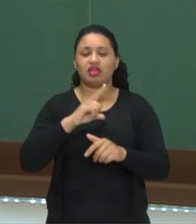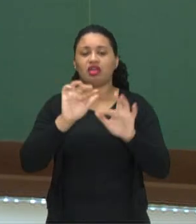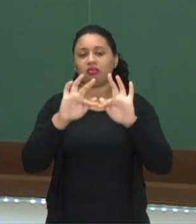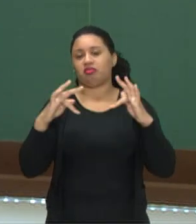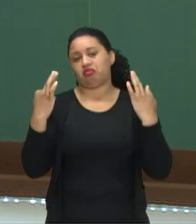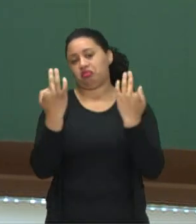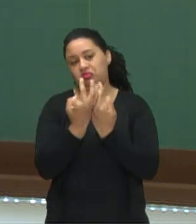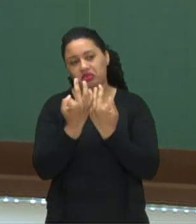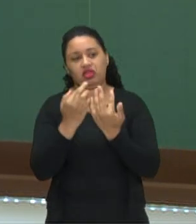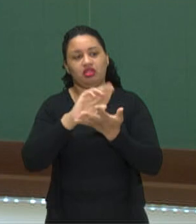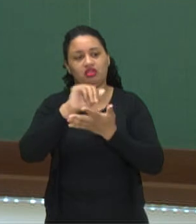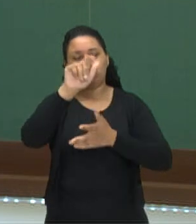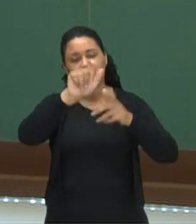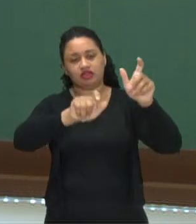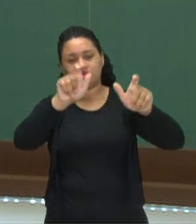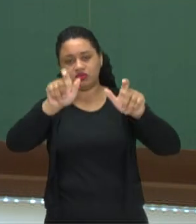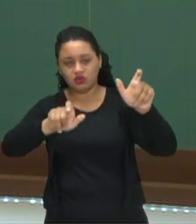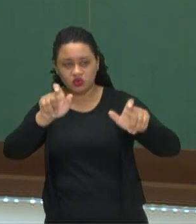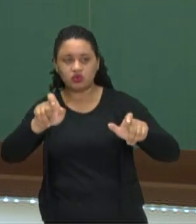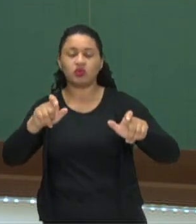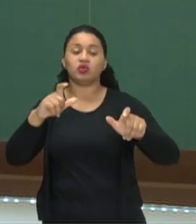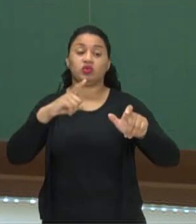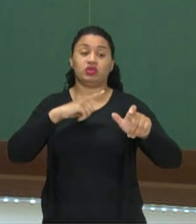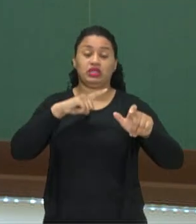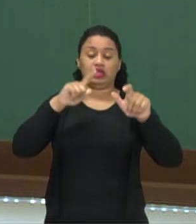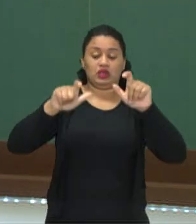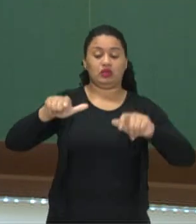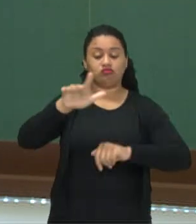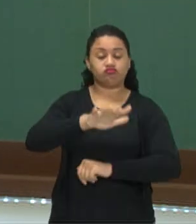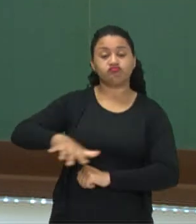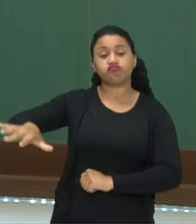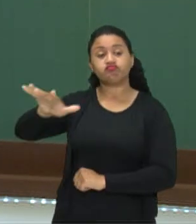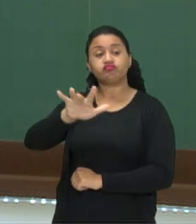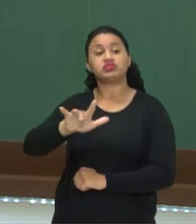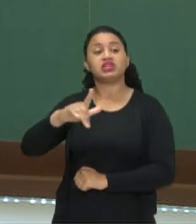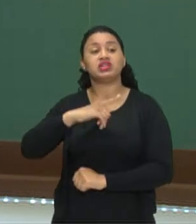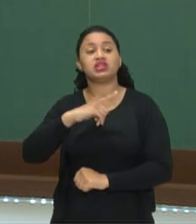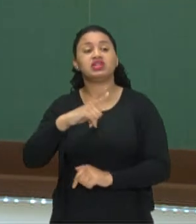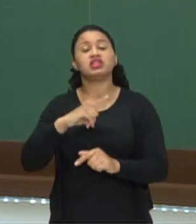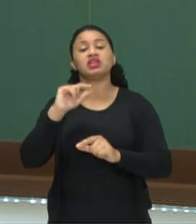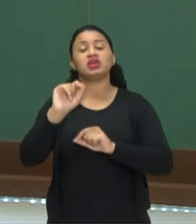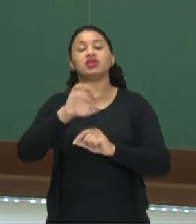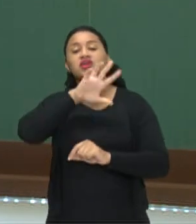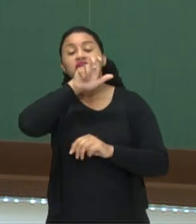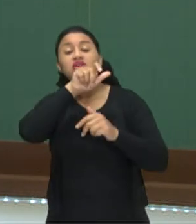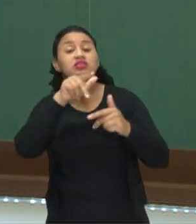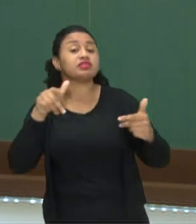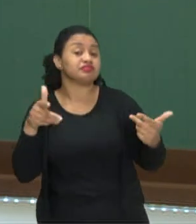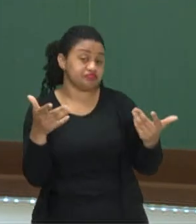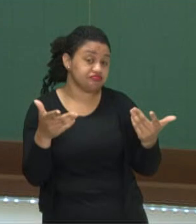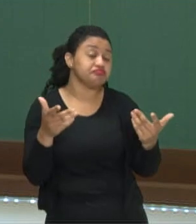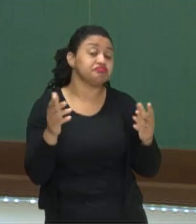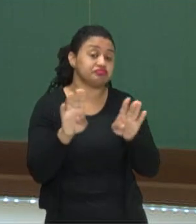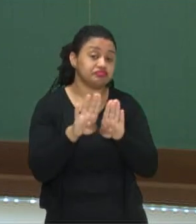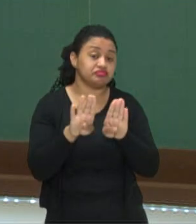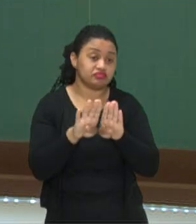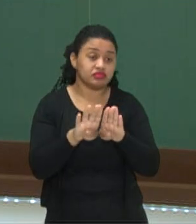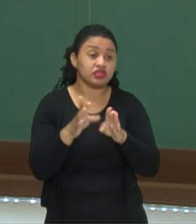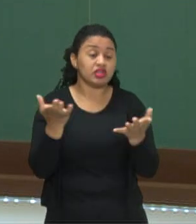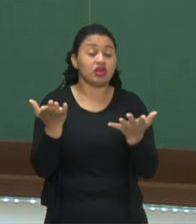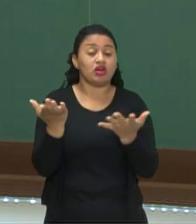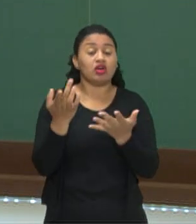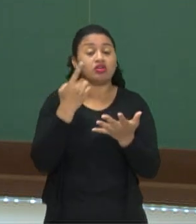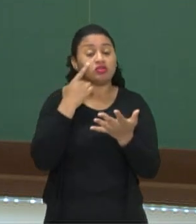família, várias pessoas, em um espaço, nós temos um animal. Então vamos ver,